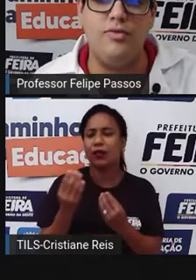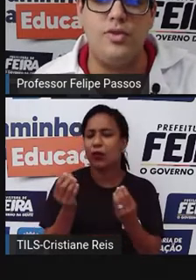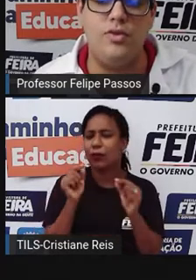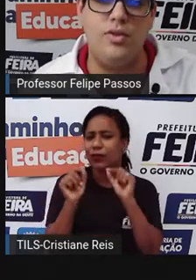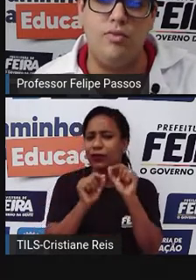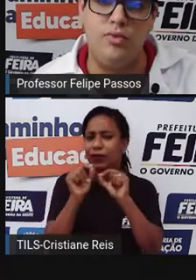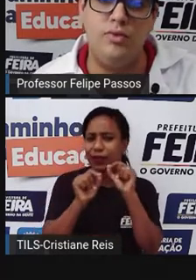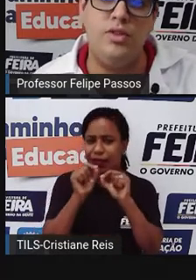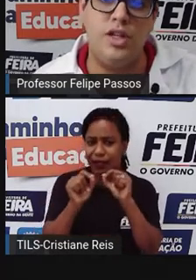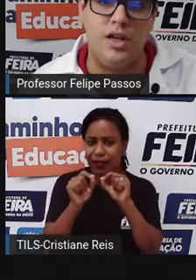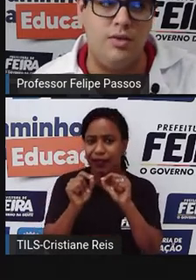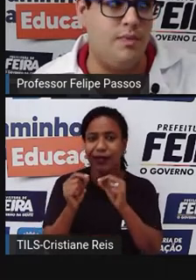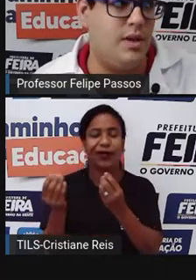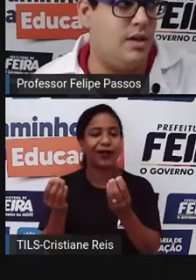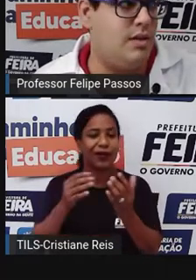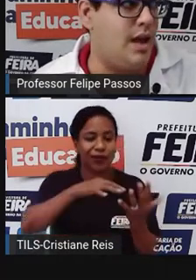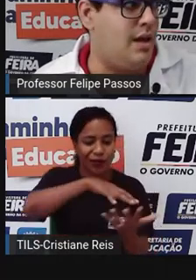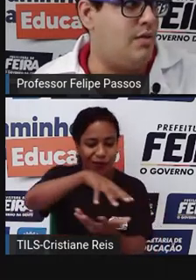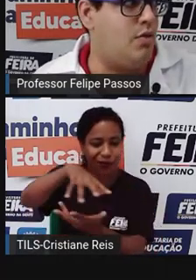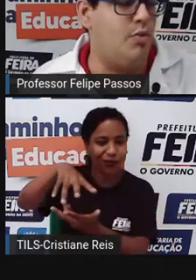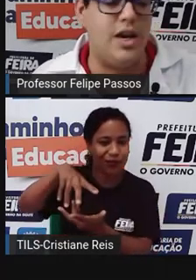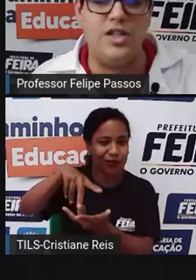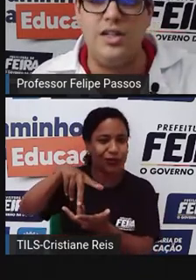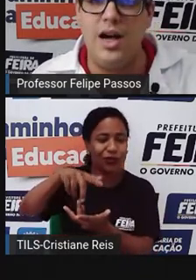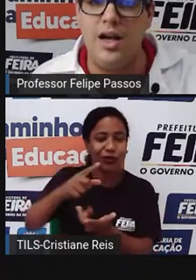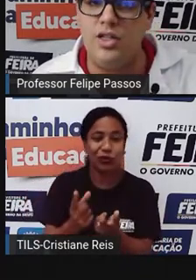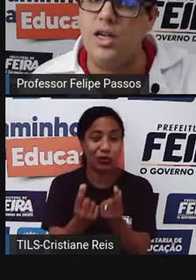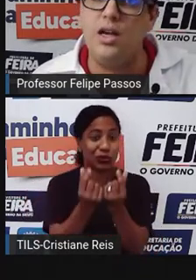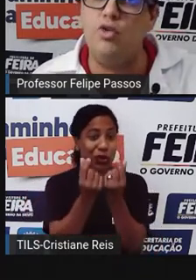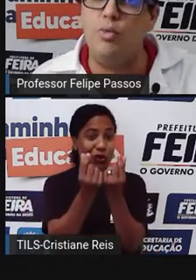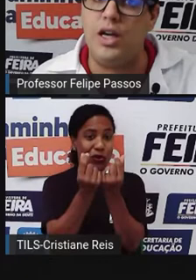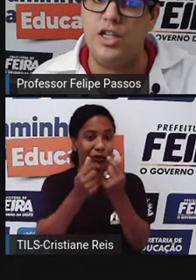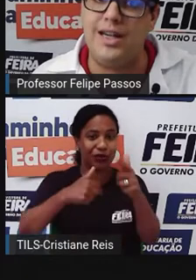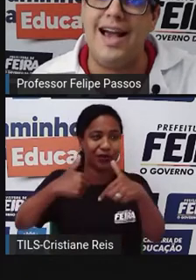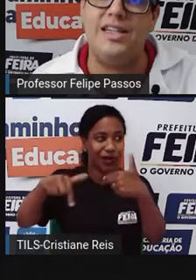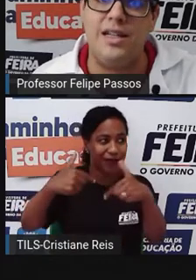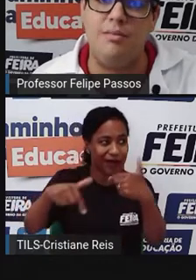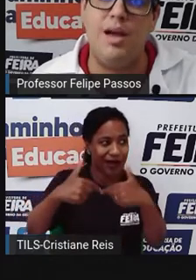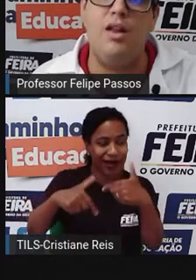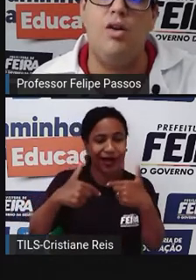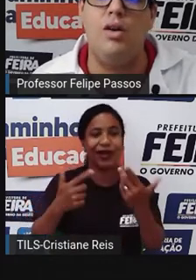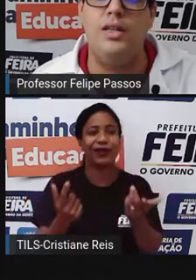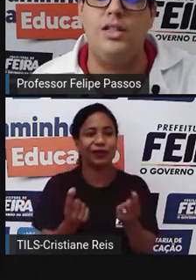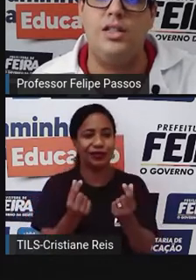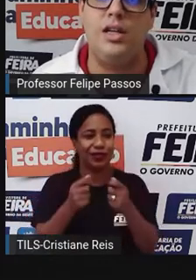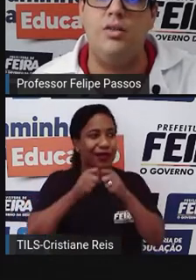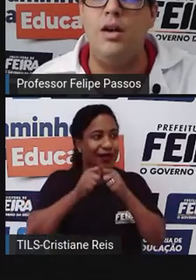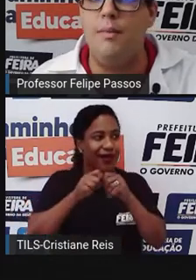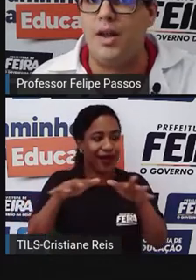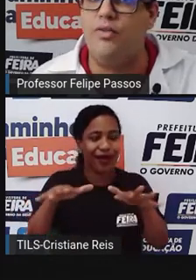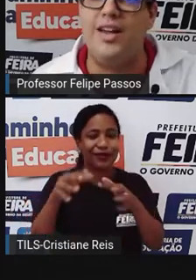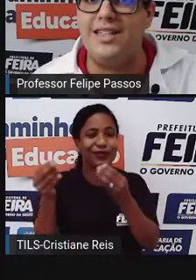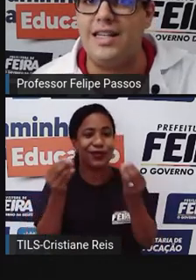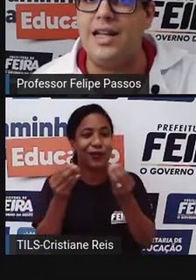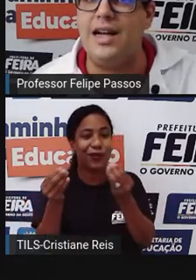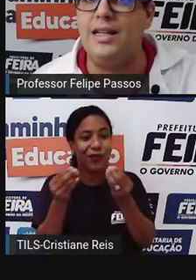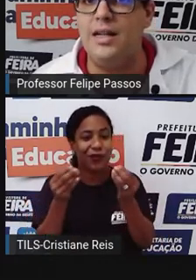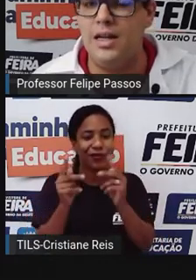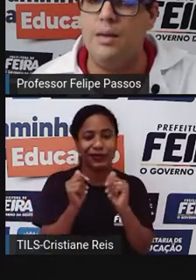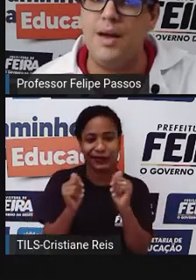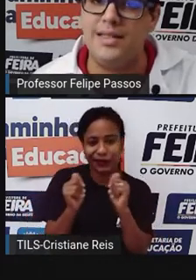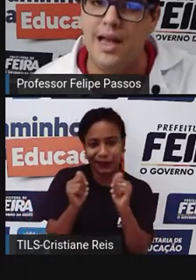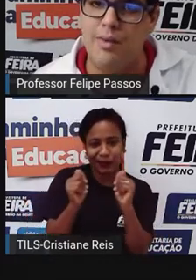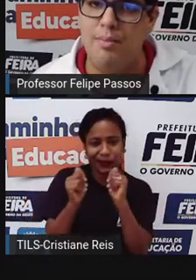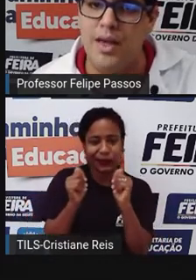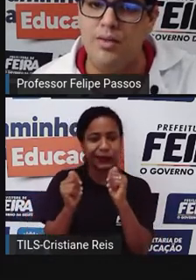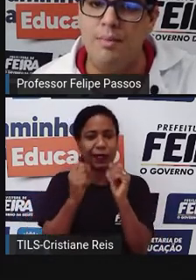como funciona o mundo do dinheiro, né? Como que a gente ganha dinheiro, como que a gente gasta melhor esse dinheiro para não ficar sem nada